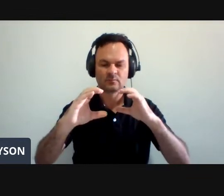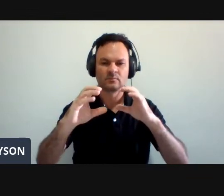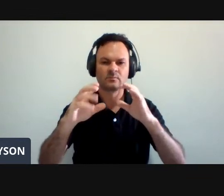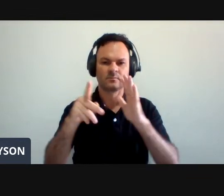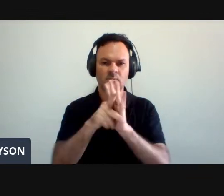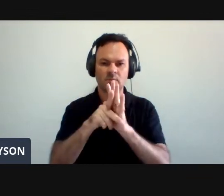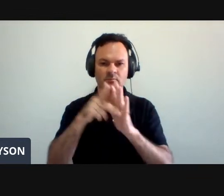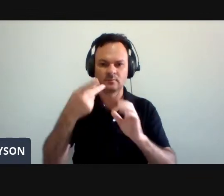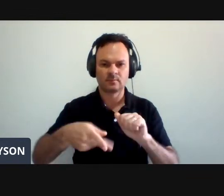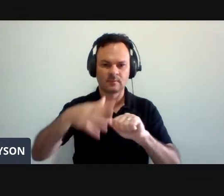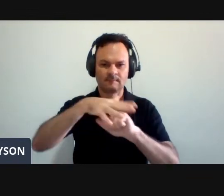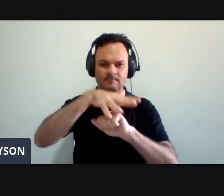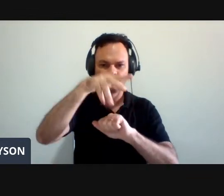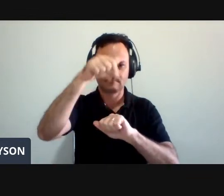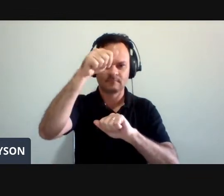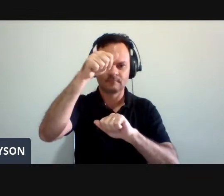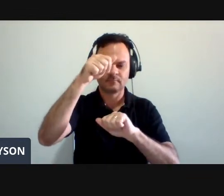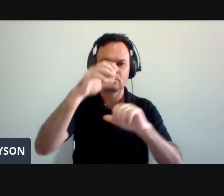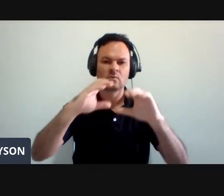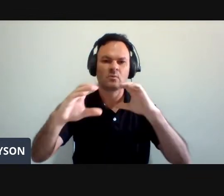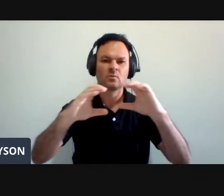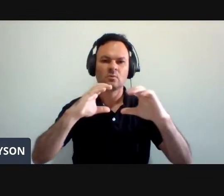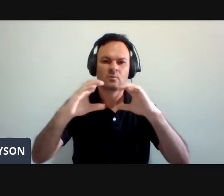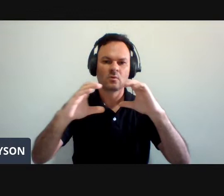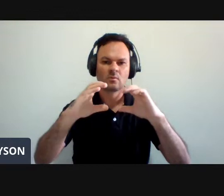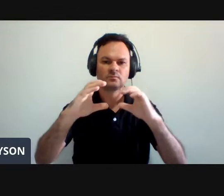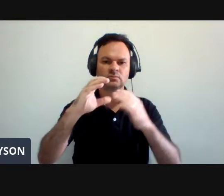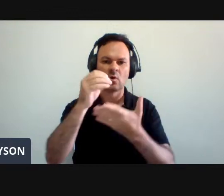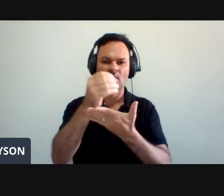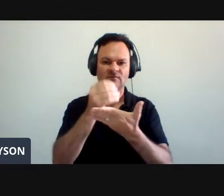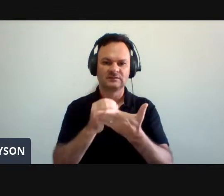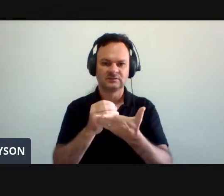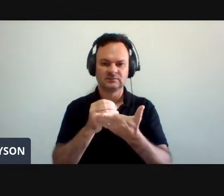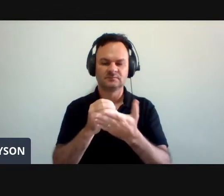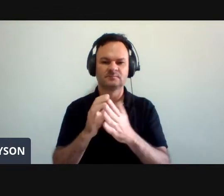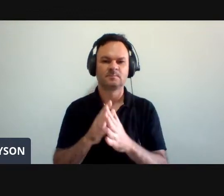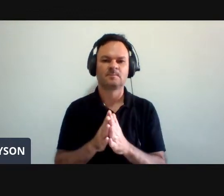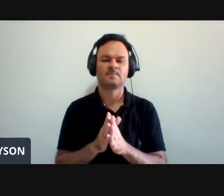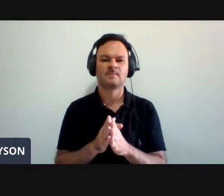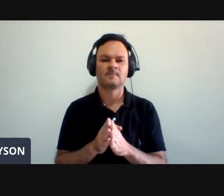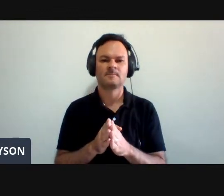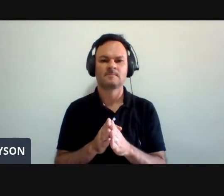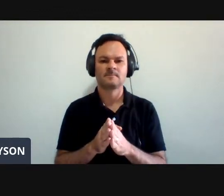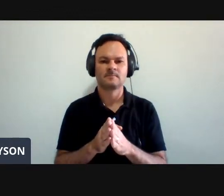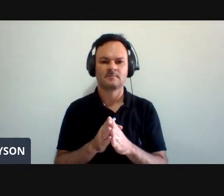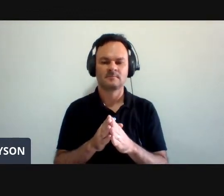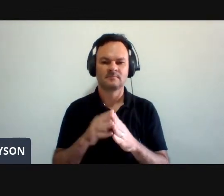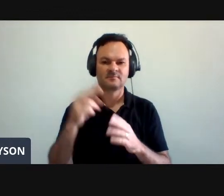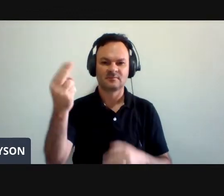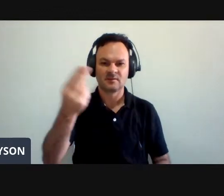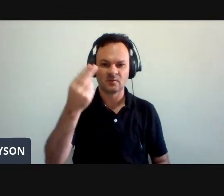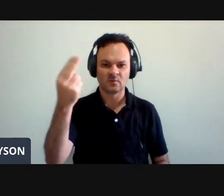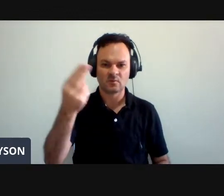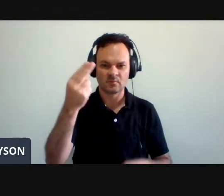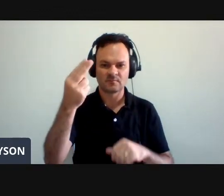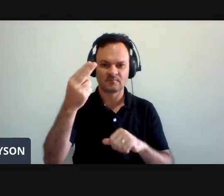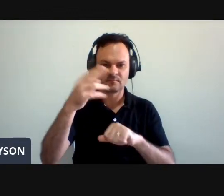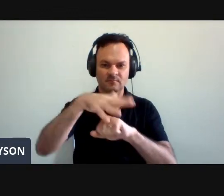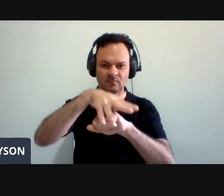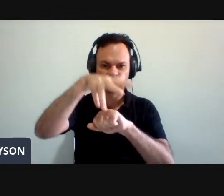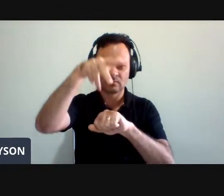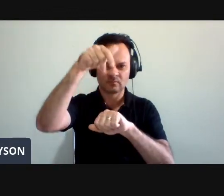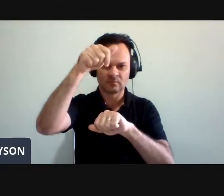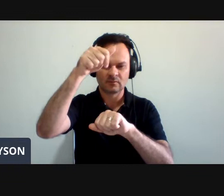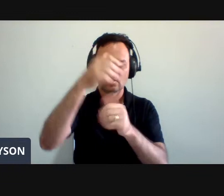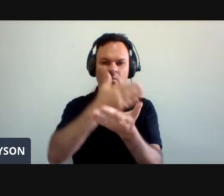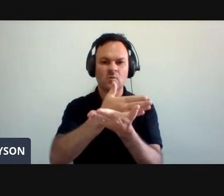através dos nossos canais de comunicação oficiais. A Universidade Federal do Agreste foi